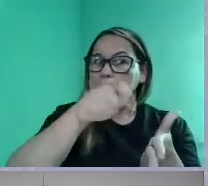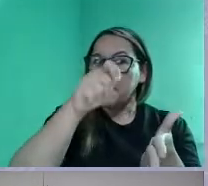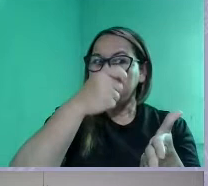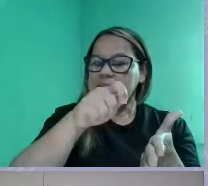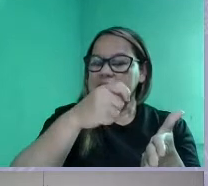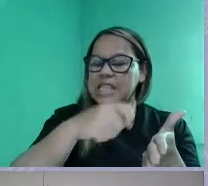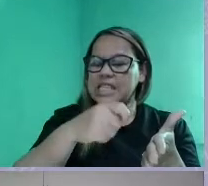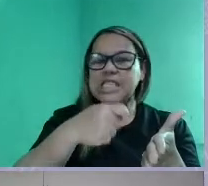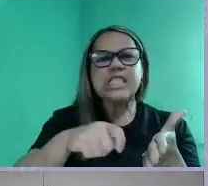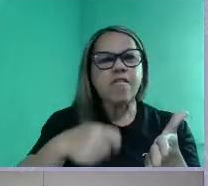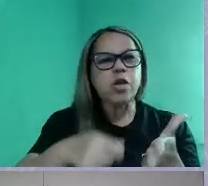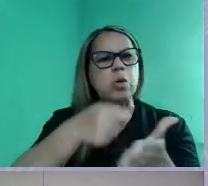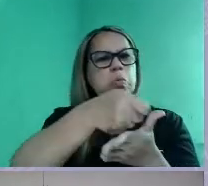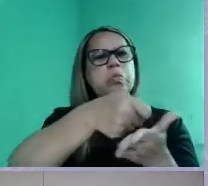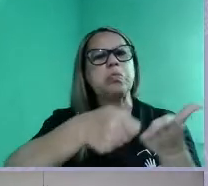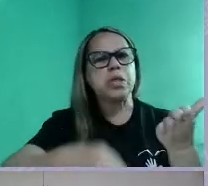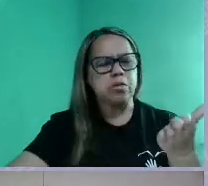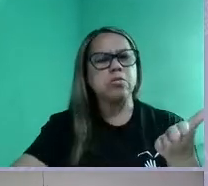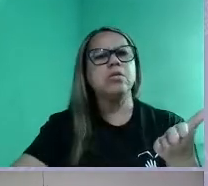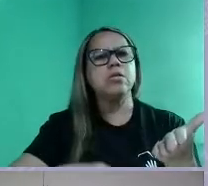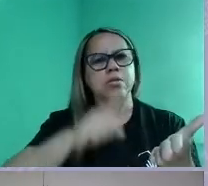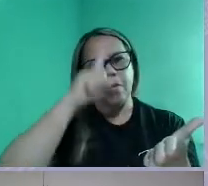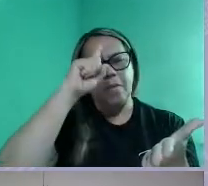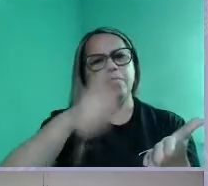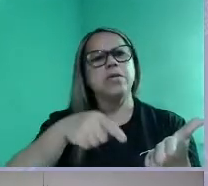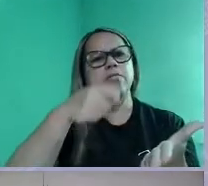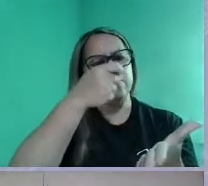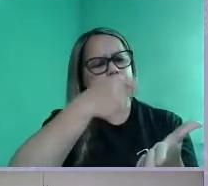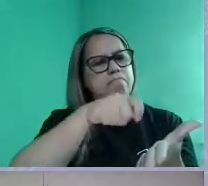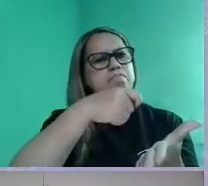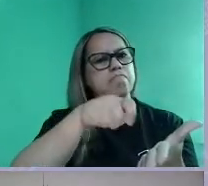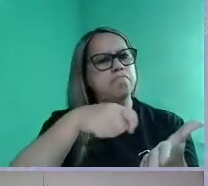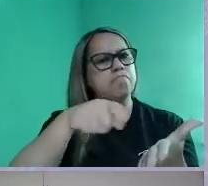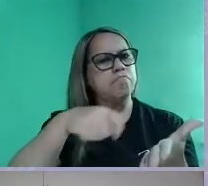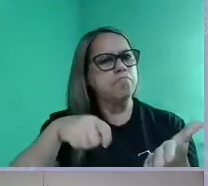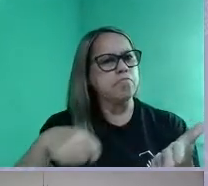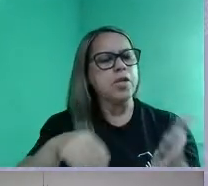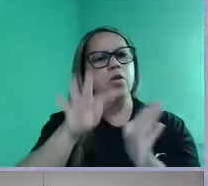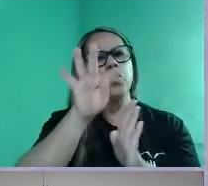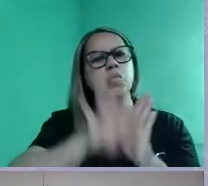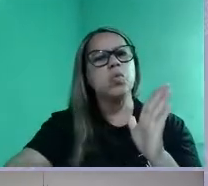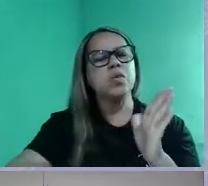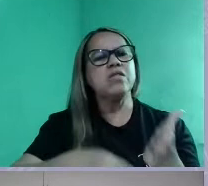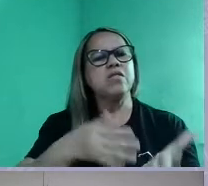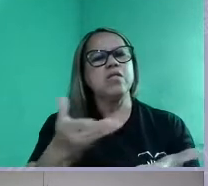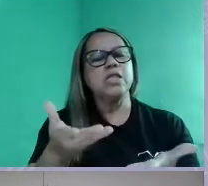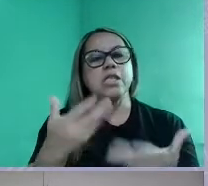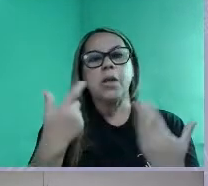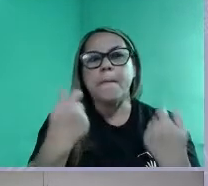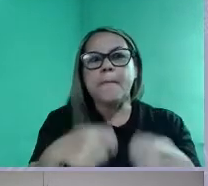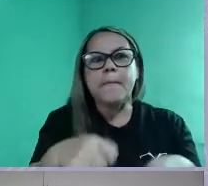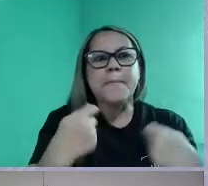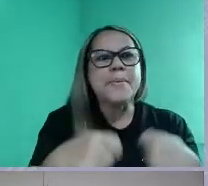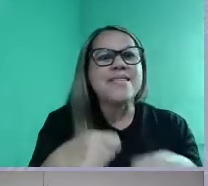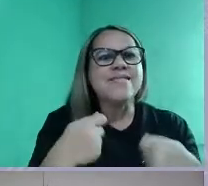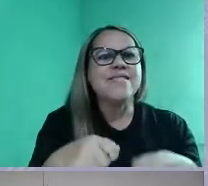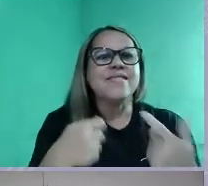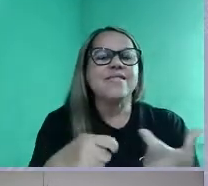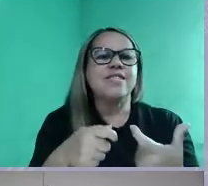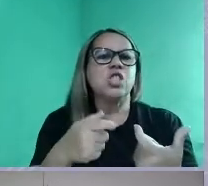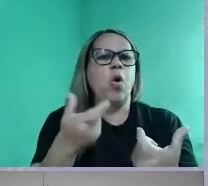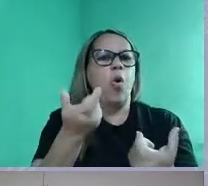é o que a redação está pedindo, a linguagem escrita do texto dissectativo, a gente tem que evitar esses desvios de